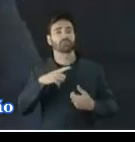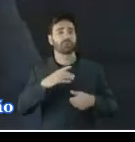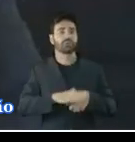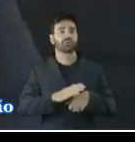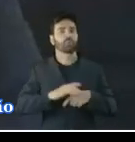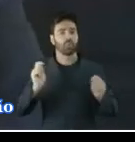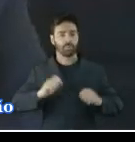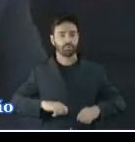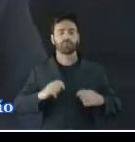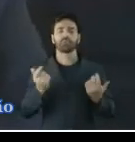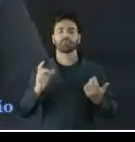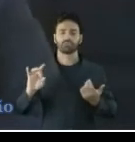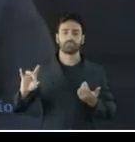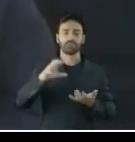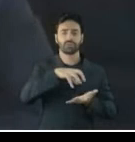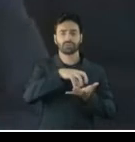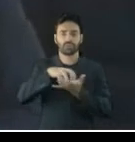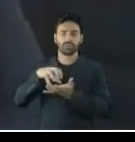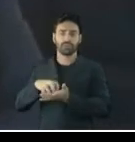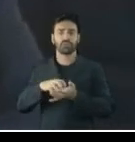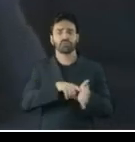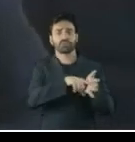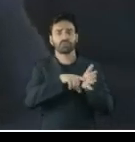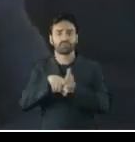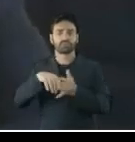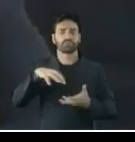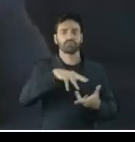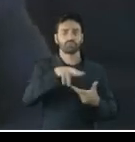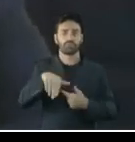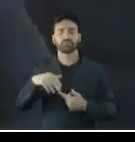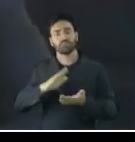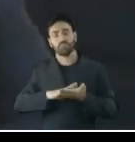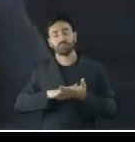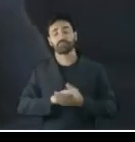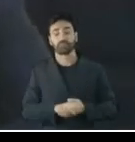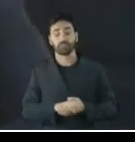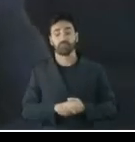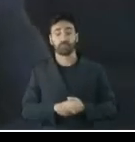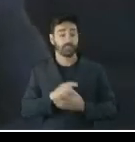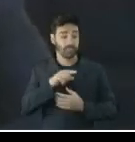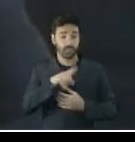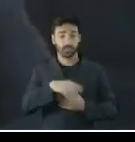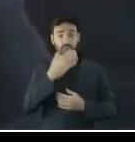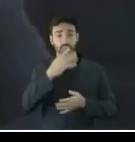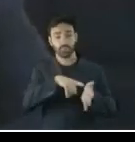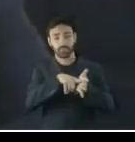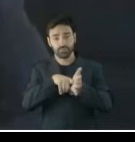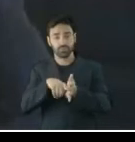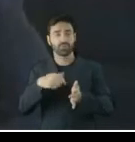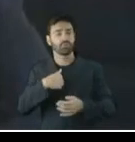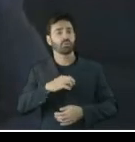exercidas pelas diversas entidades fiscalizadoras superiores do mundo. Essa é uma espécie de auditoria em que eu gostaria